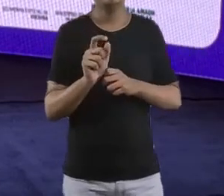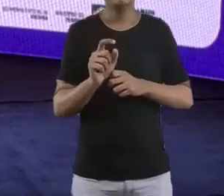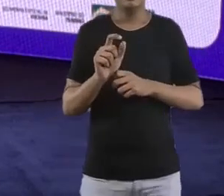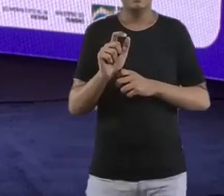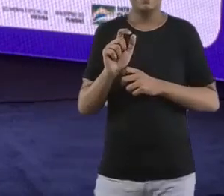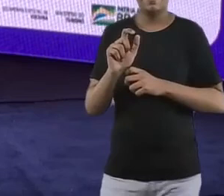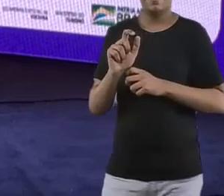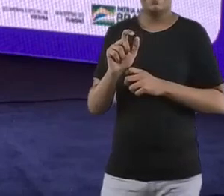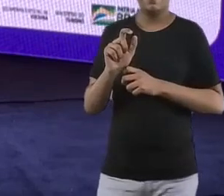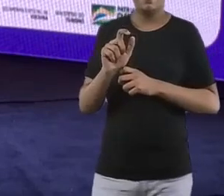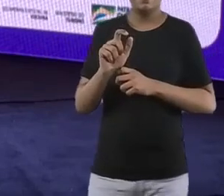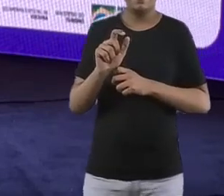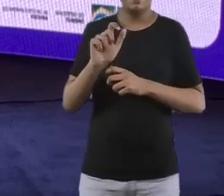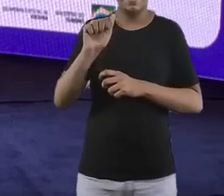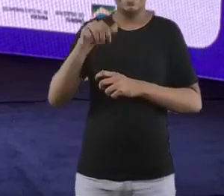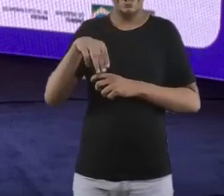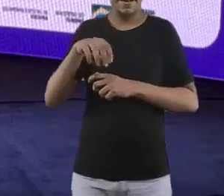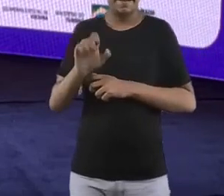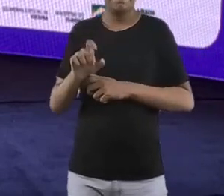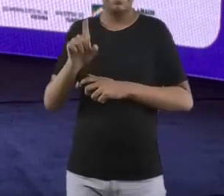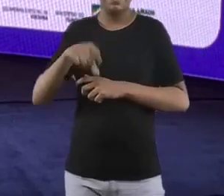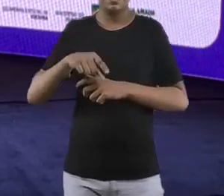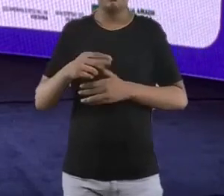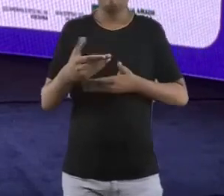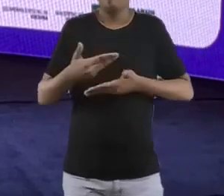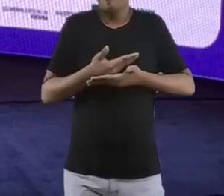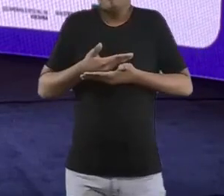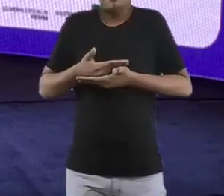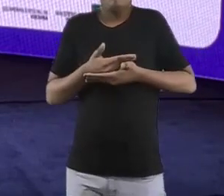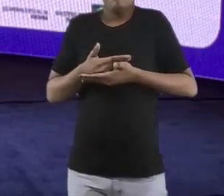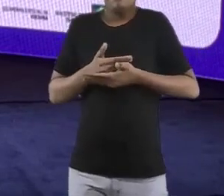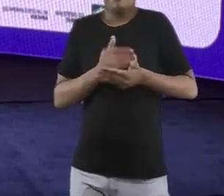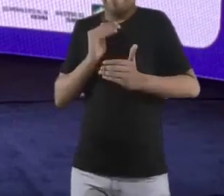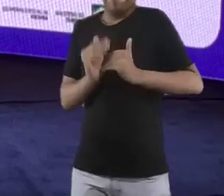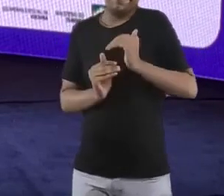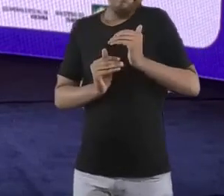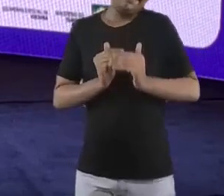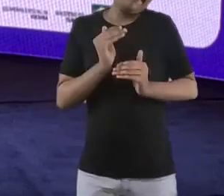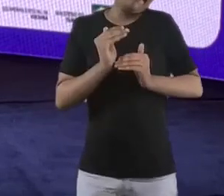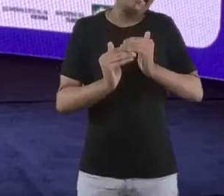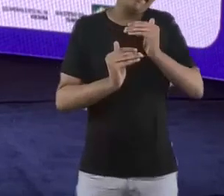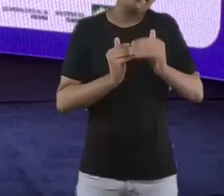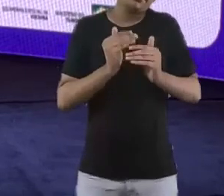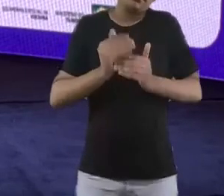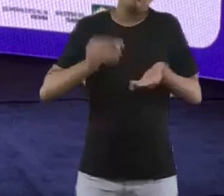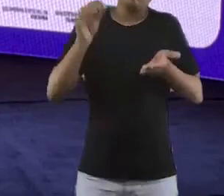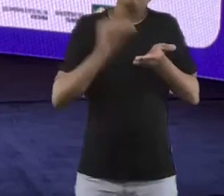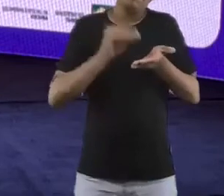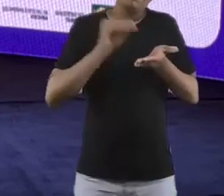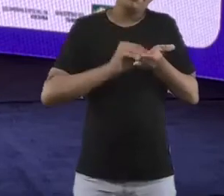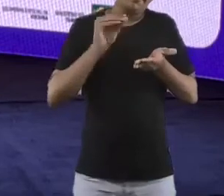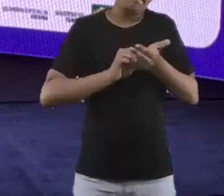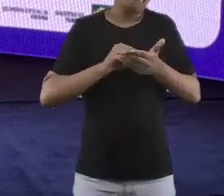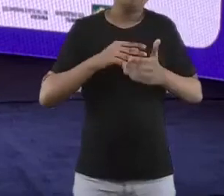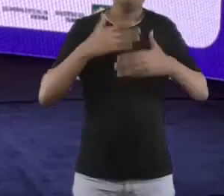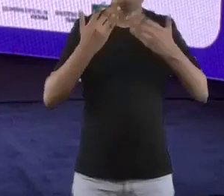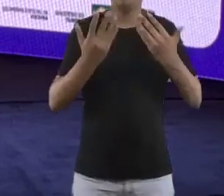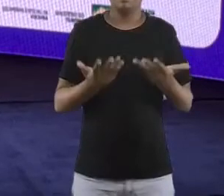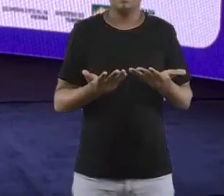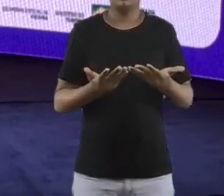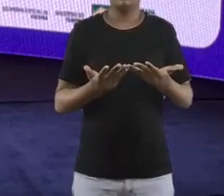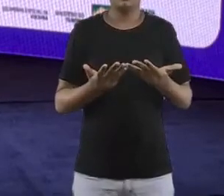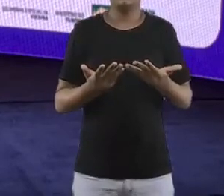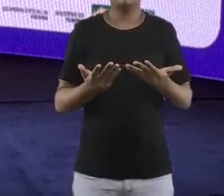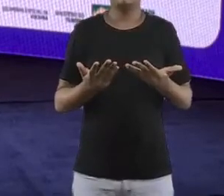tem muita coisa para fazer, a gente ainda tem como evoluir muito essa plataforma. Mas, ano a ano, a gente vai aprendendo como interagir com as pessoas, o que as pessoas querem